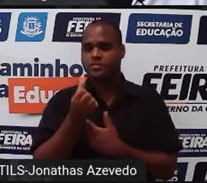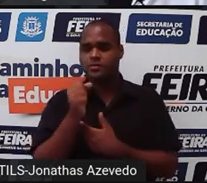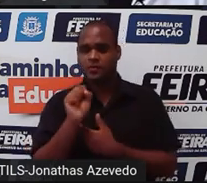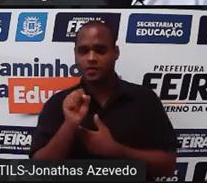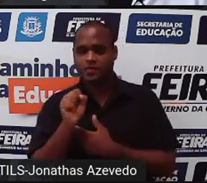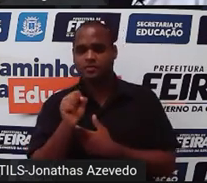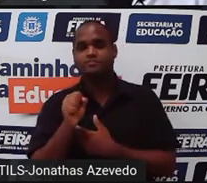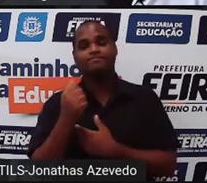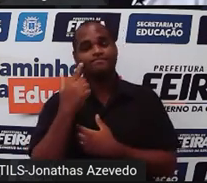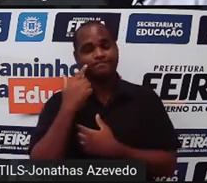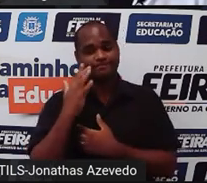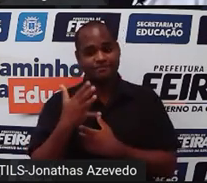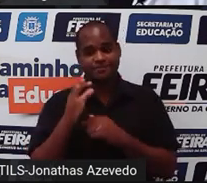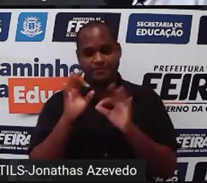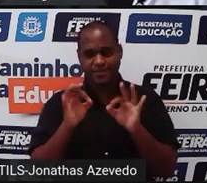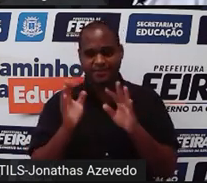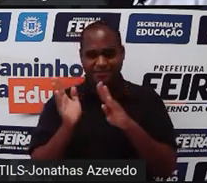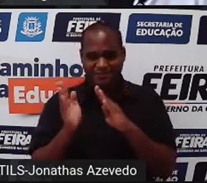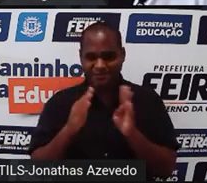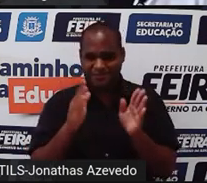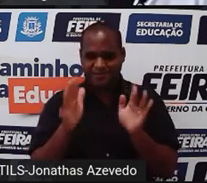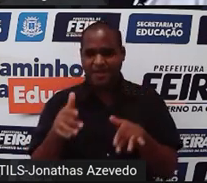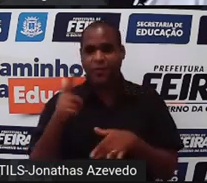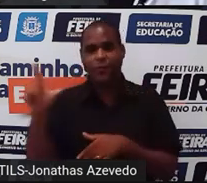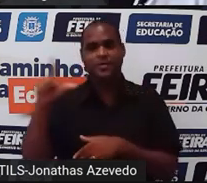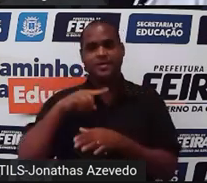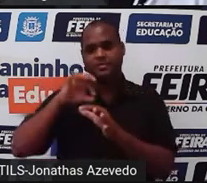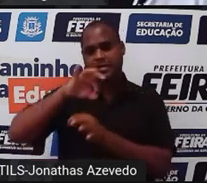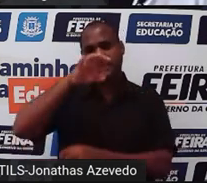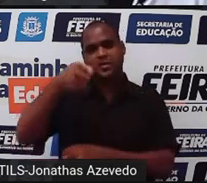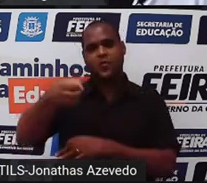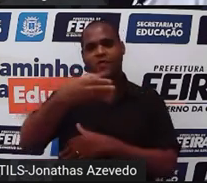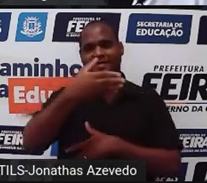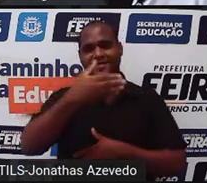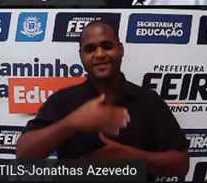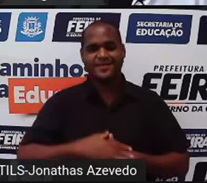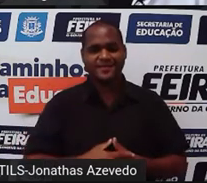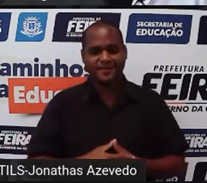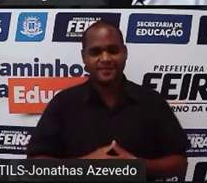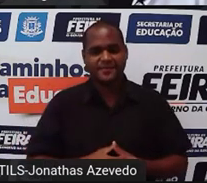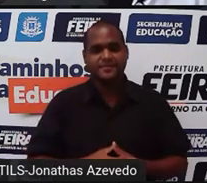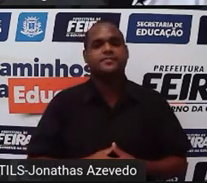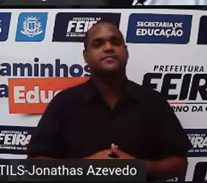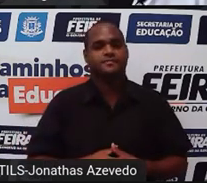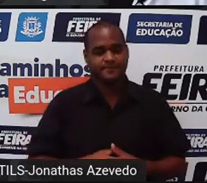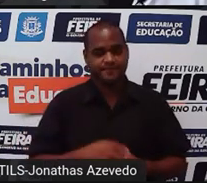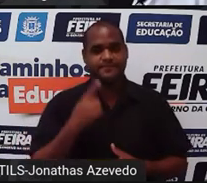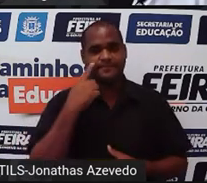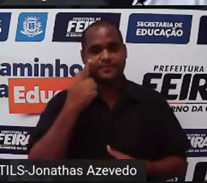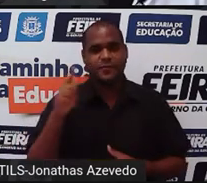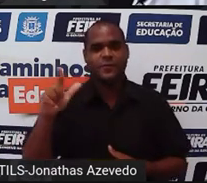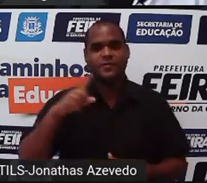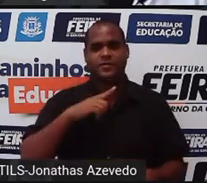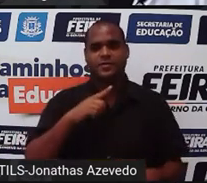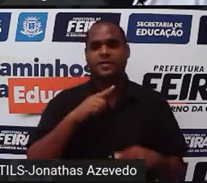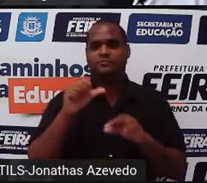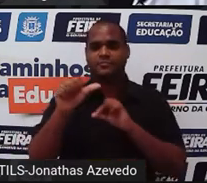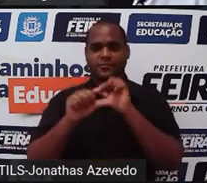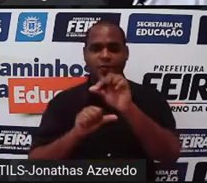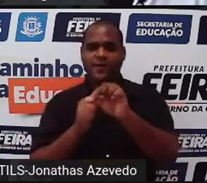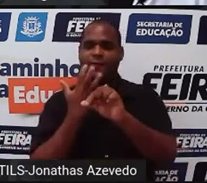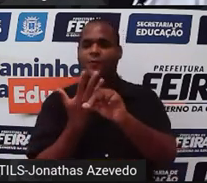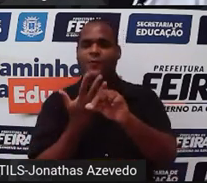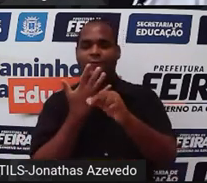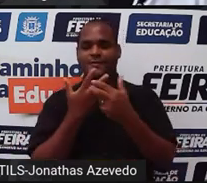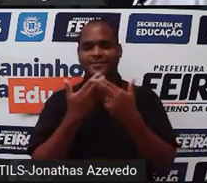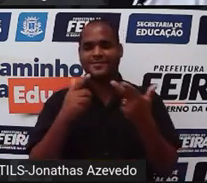veja que já está aparecendo ali outra reta olha só essa outra reta que eu vou trocar a cor ali para ficar